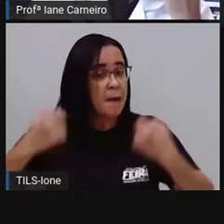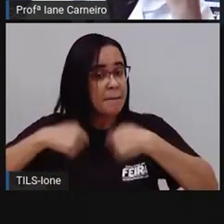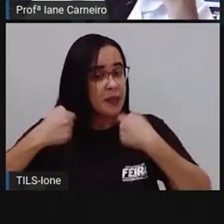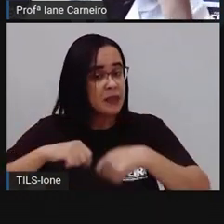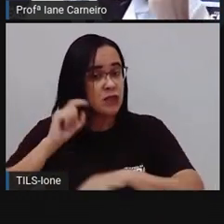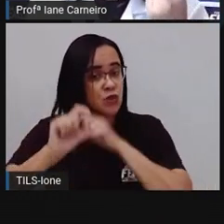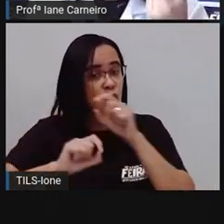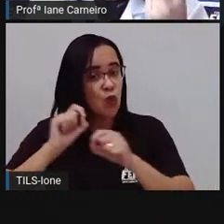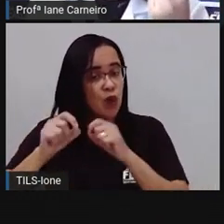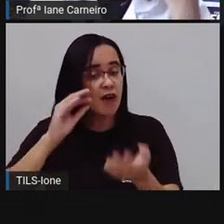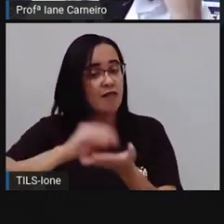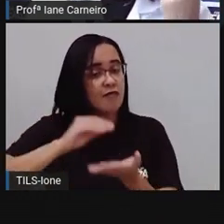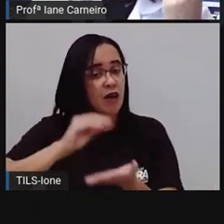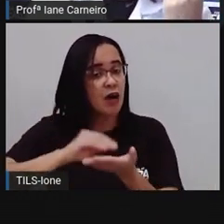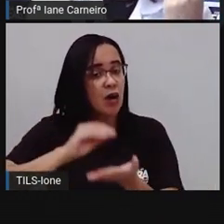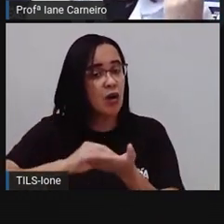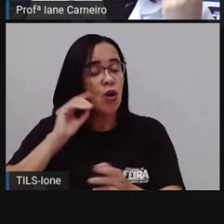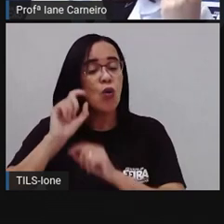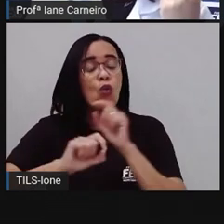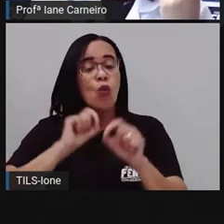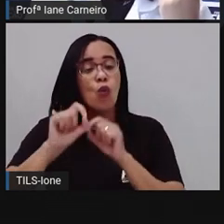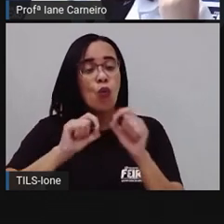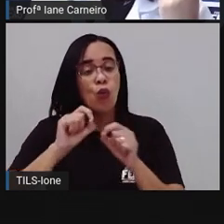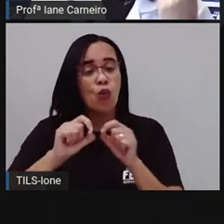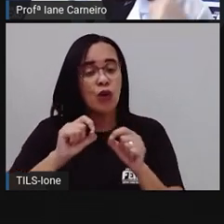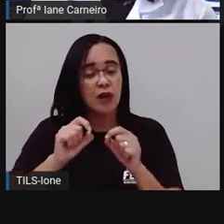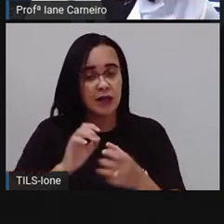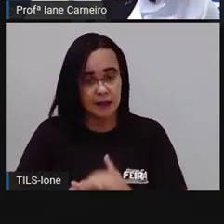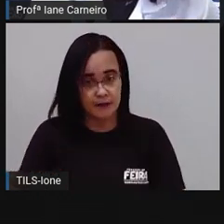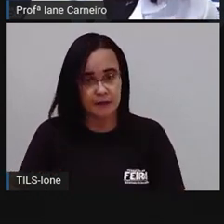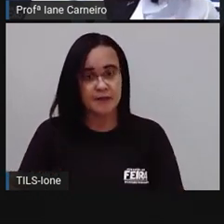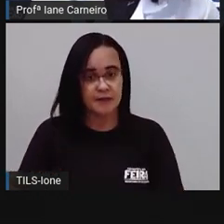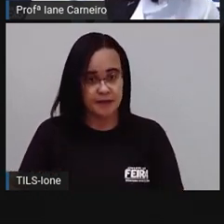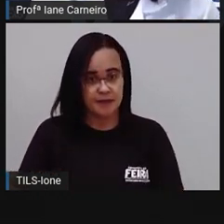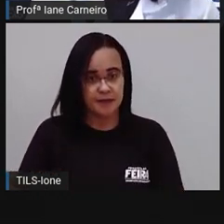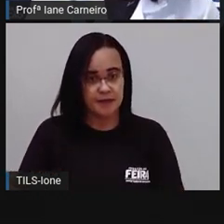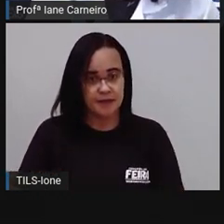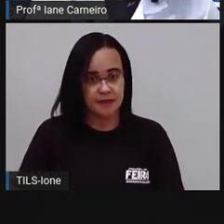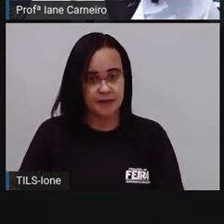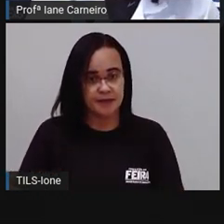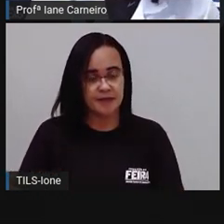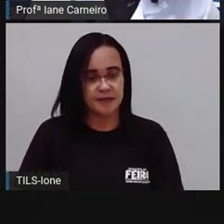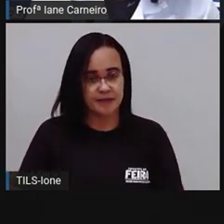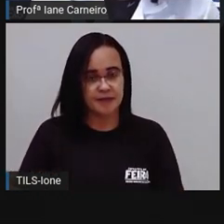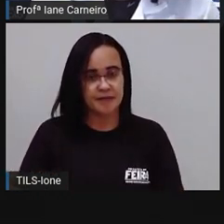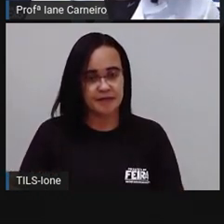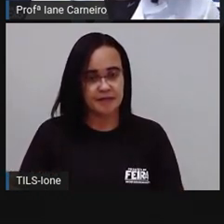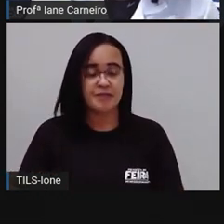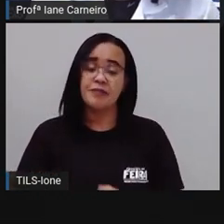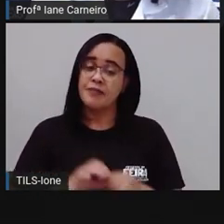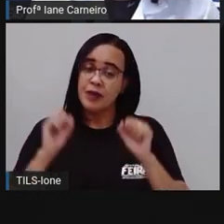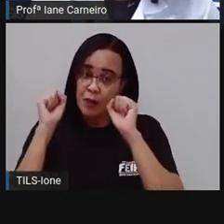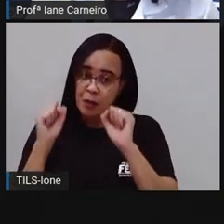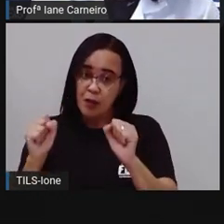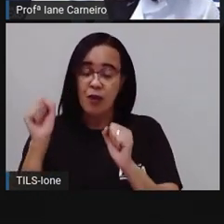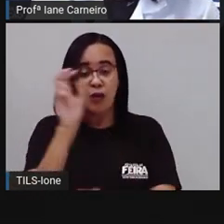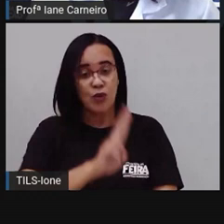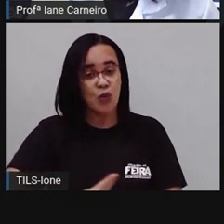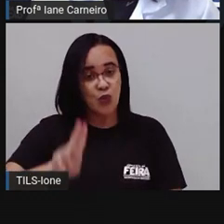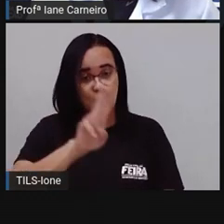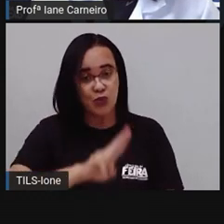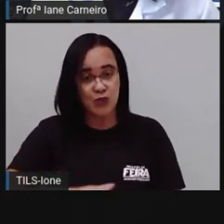Mais de dois litros. Então, como é que eu posso fazer? Eu posso ou usar duas garrafinhas de um litro